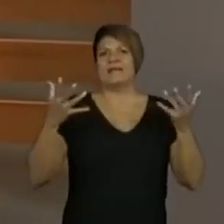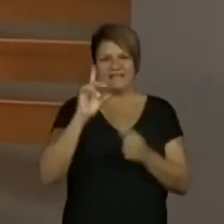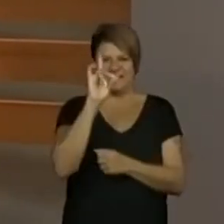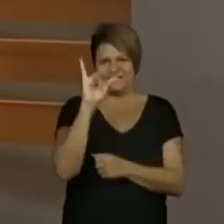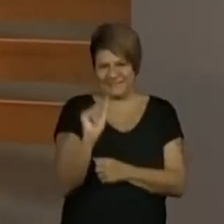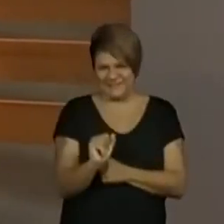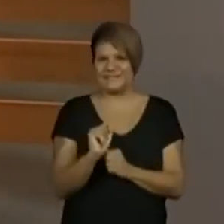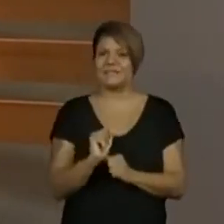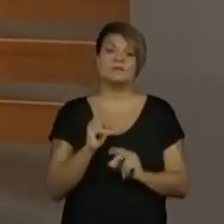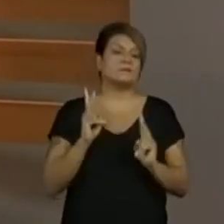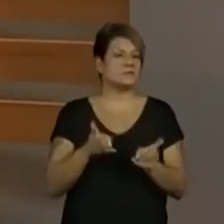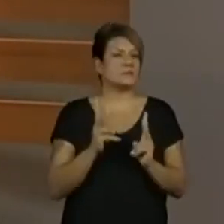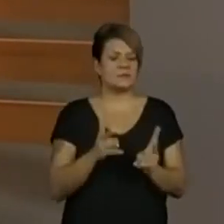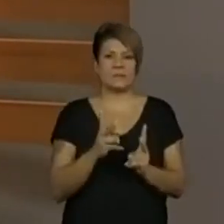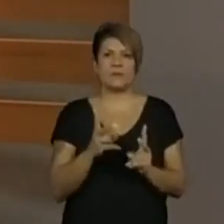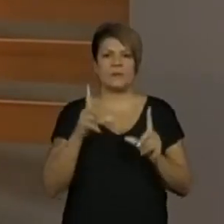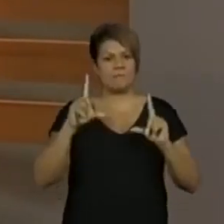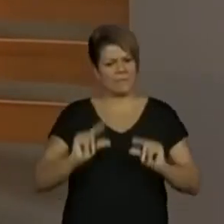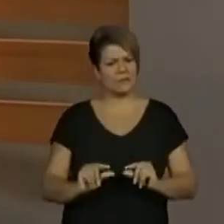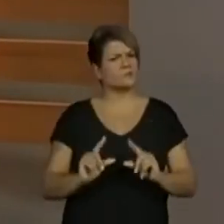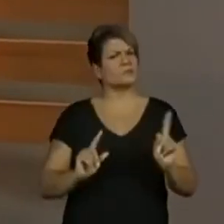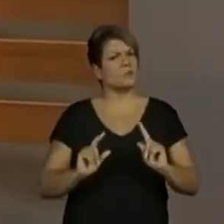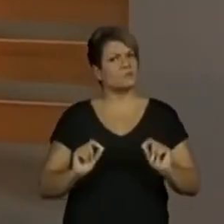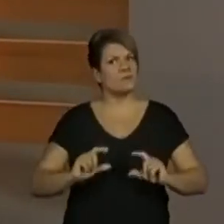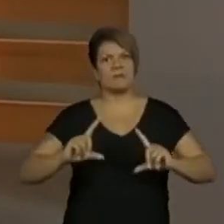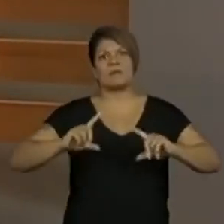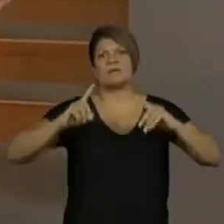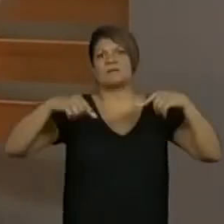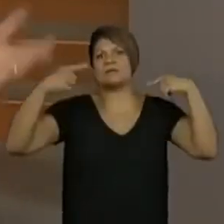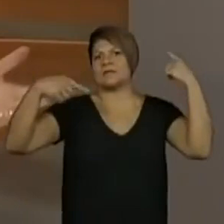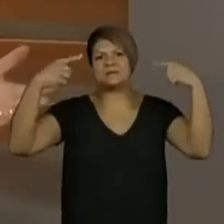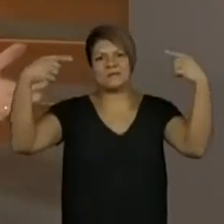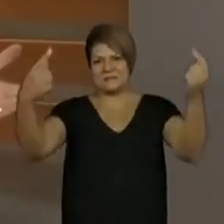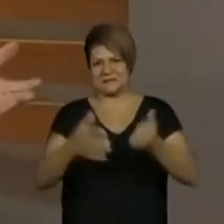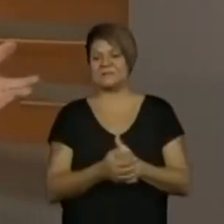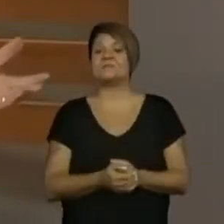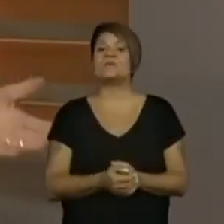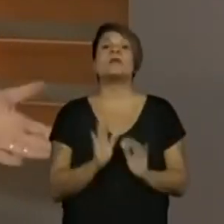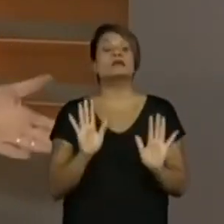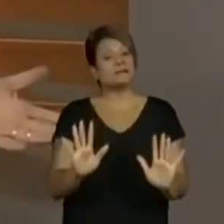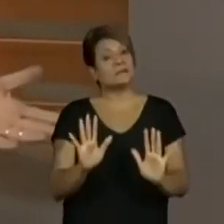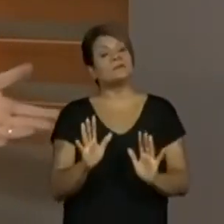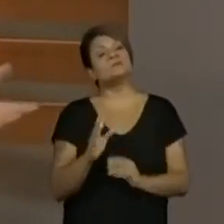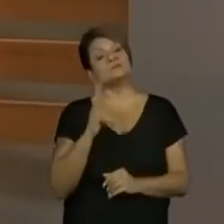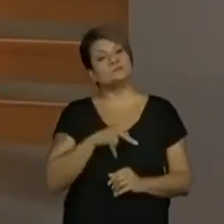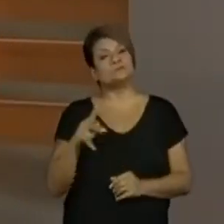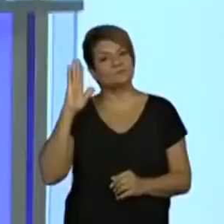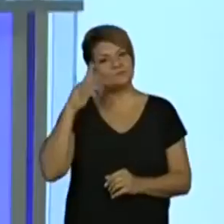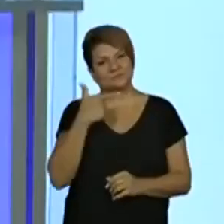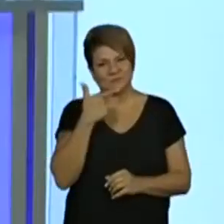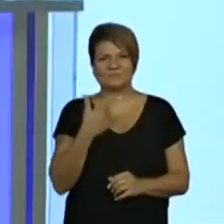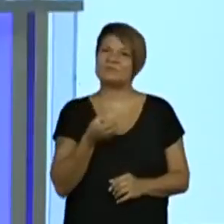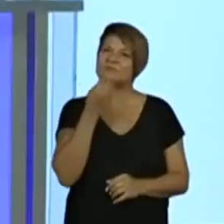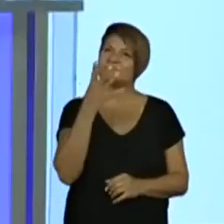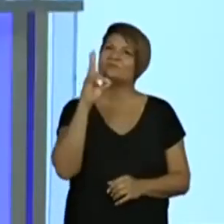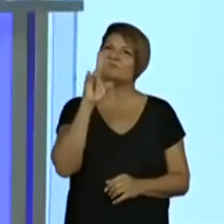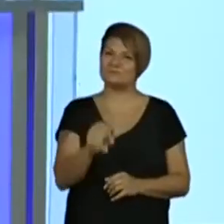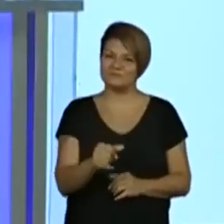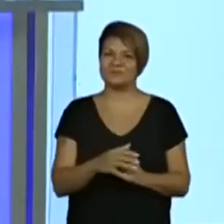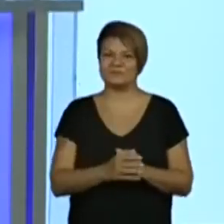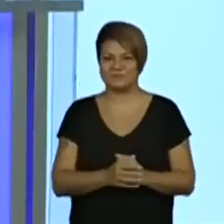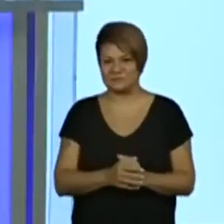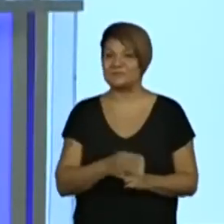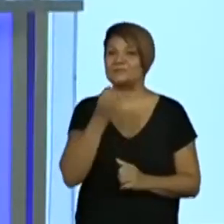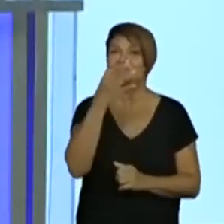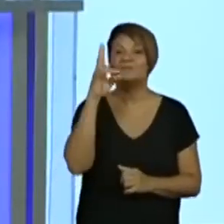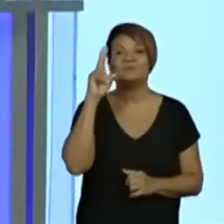a gente merece sempre, menos que isso não, só mais. Professora Kelly, bem-vinda. Um bom dia para nós. Bom dia, professora Ana Paula.